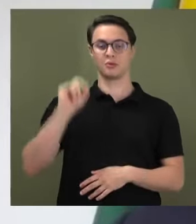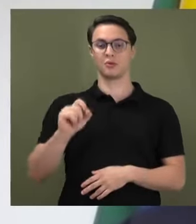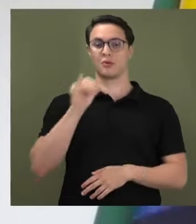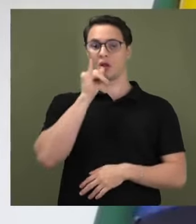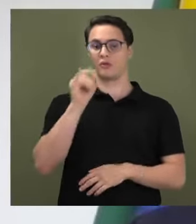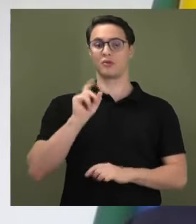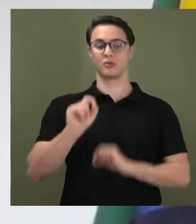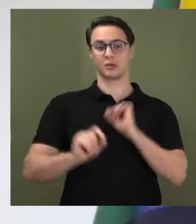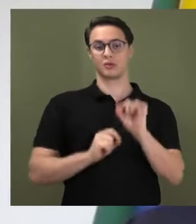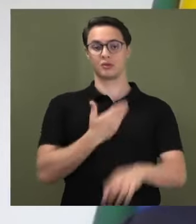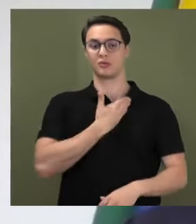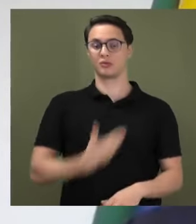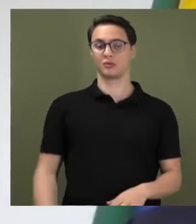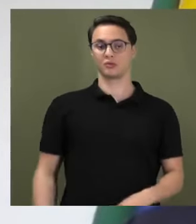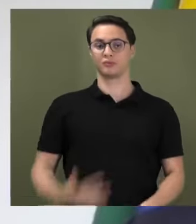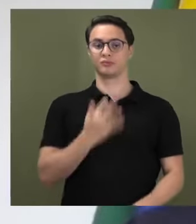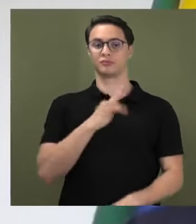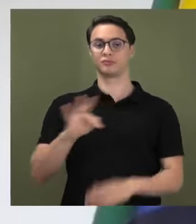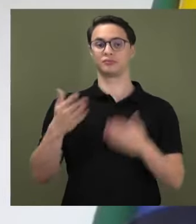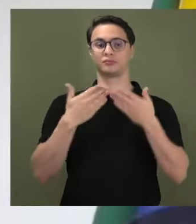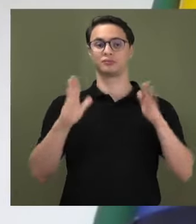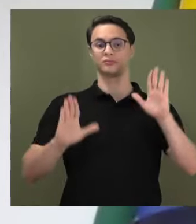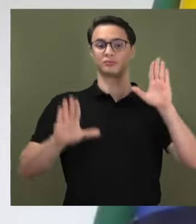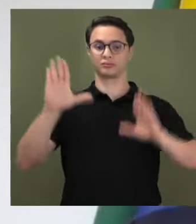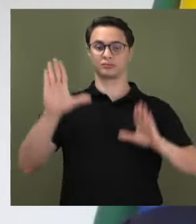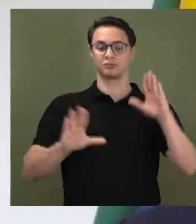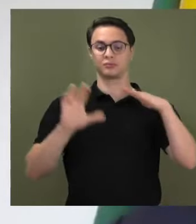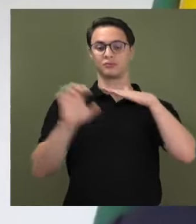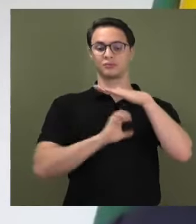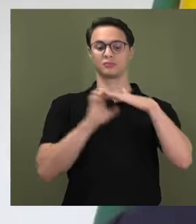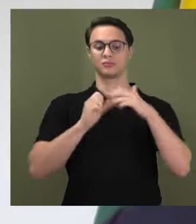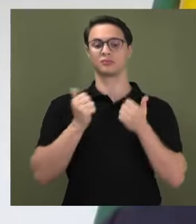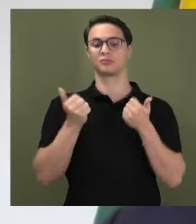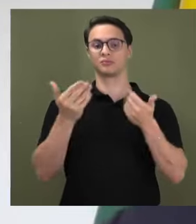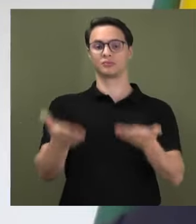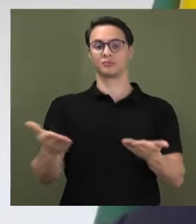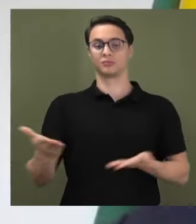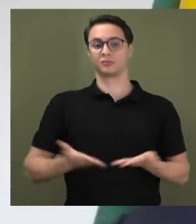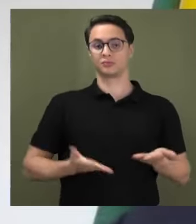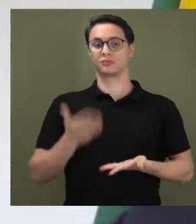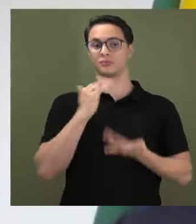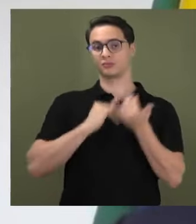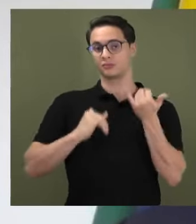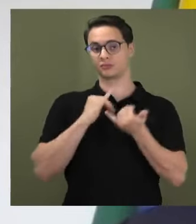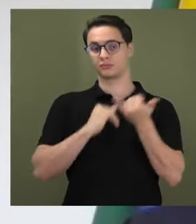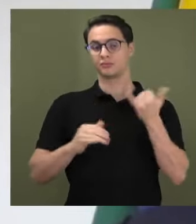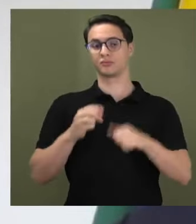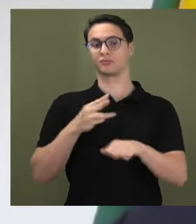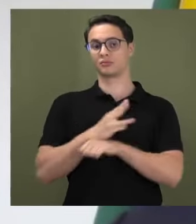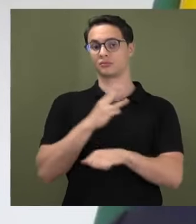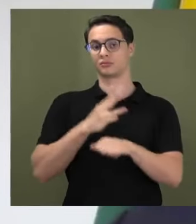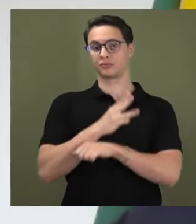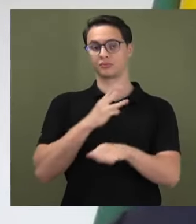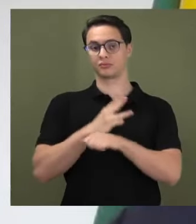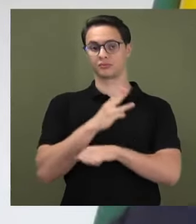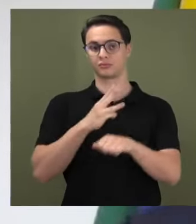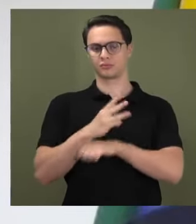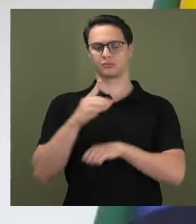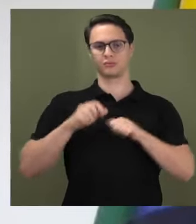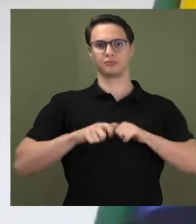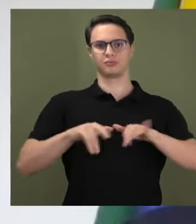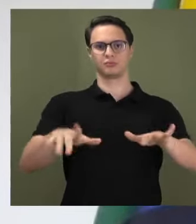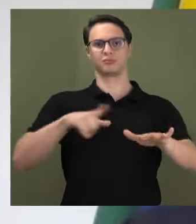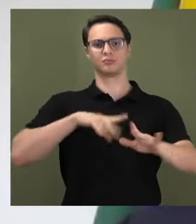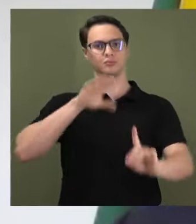licitação para empresas que possam oferecer serviços similares ao WhatsApp gerou um grande